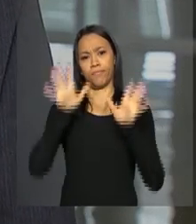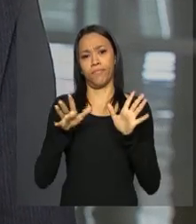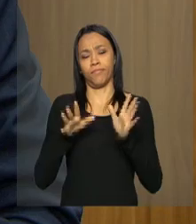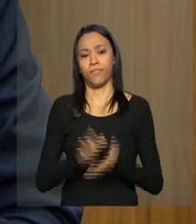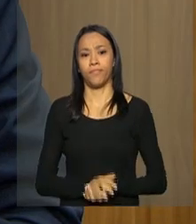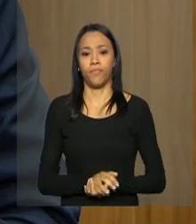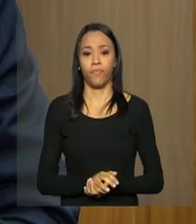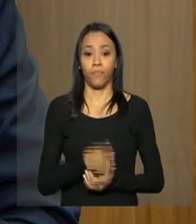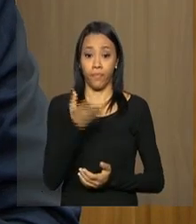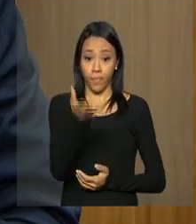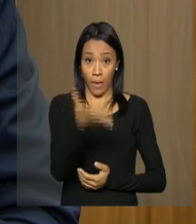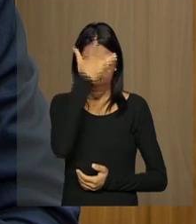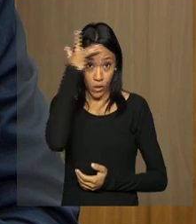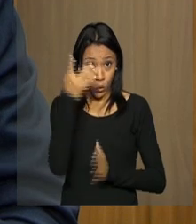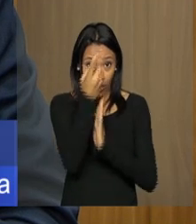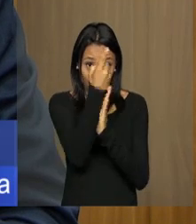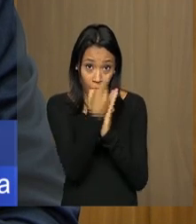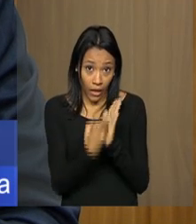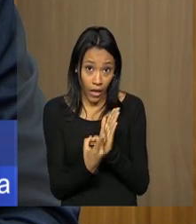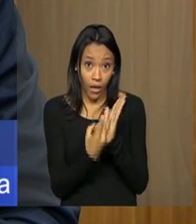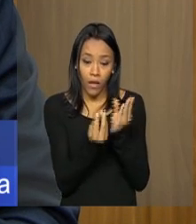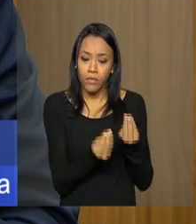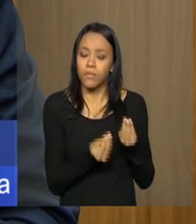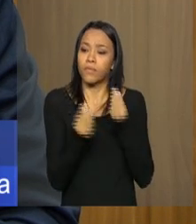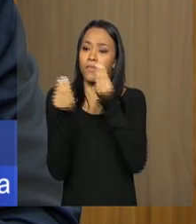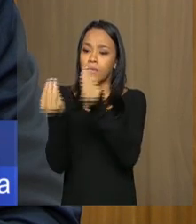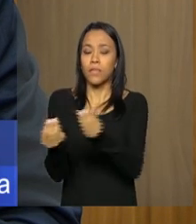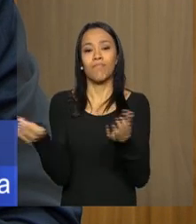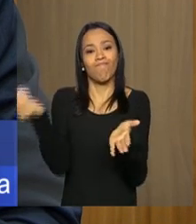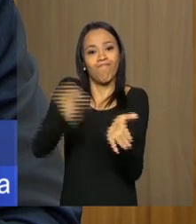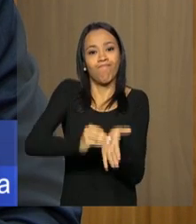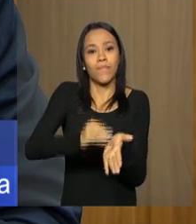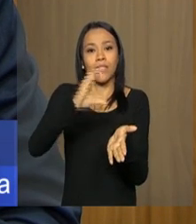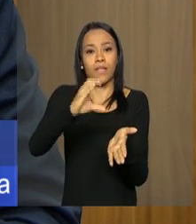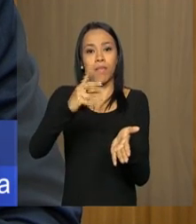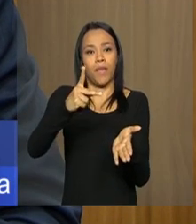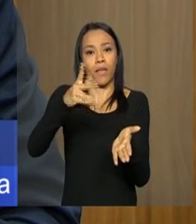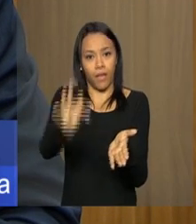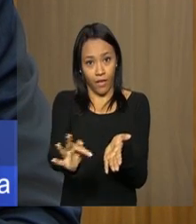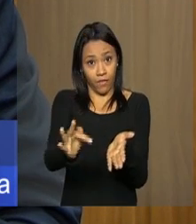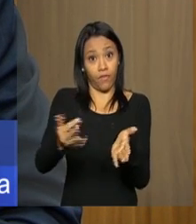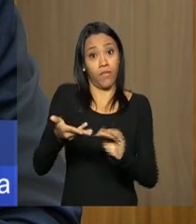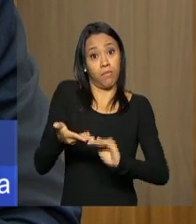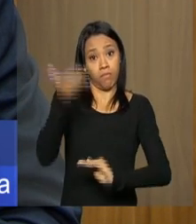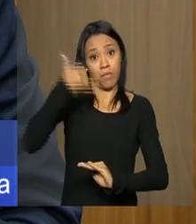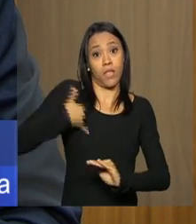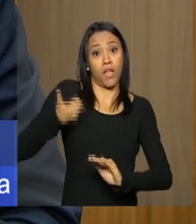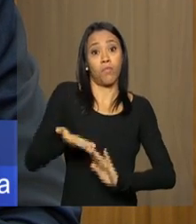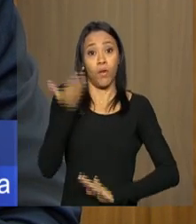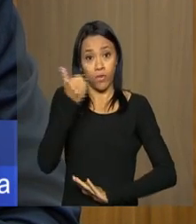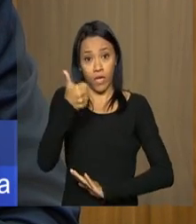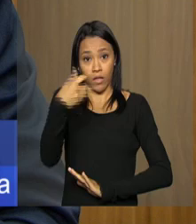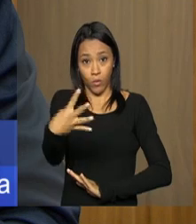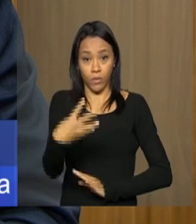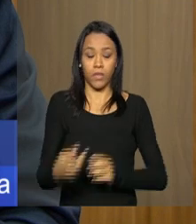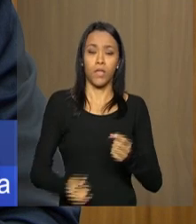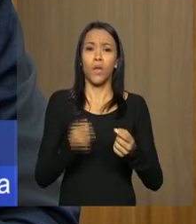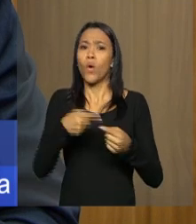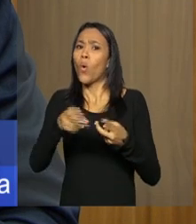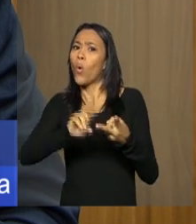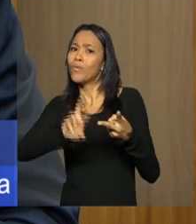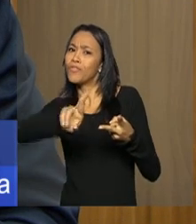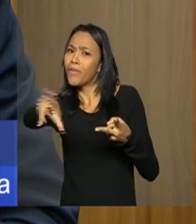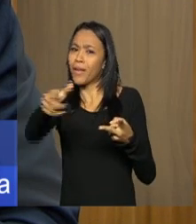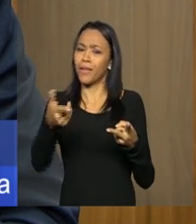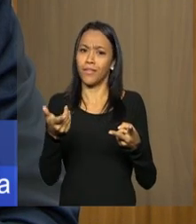O declarante terá que informar o CPF dos dependentes maiores de 14 anos. A segunda novidade